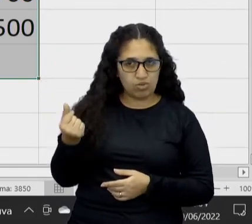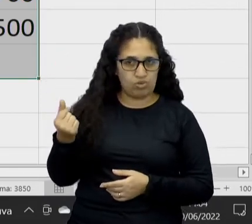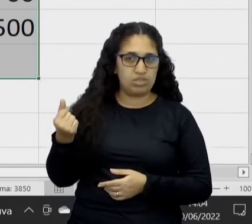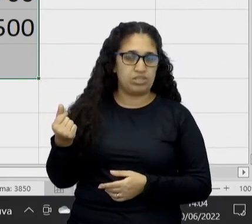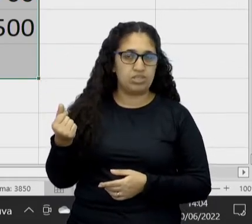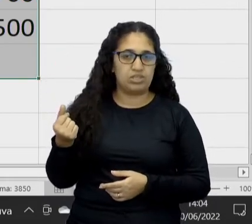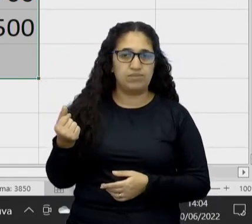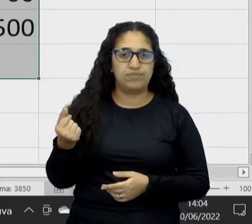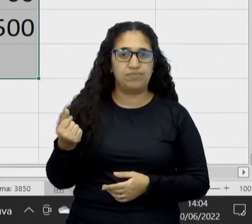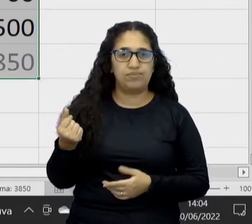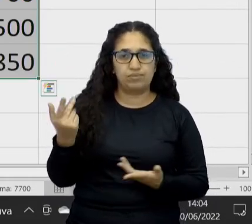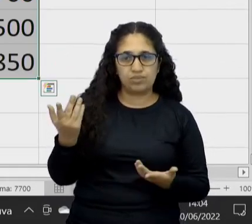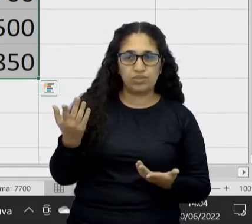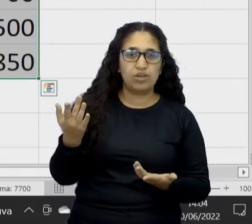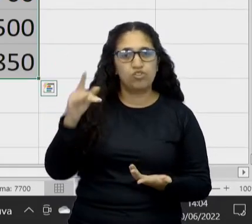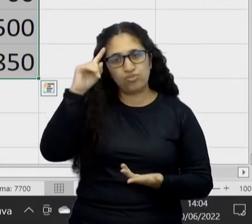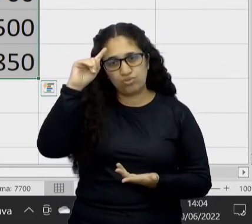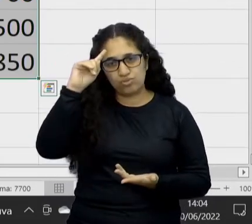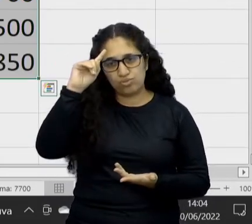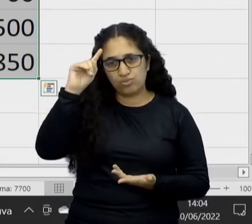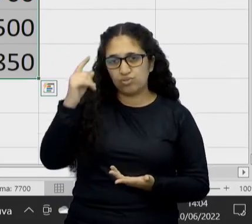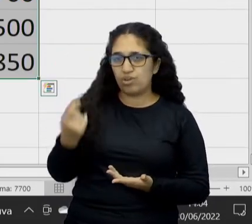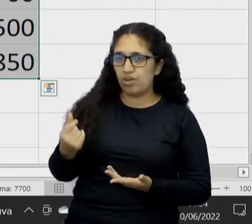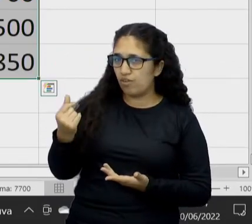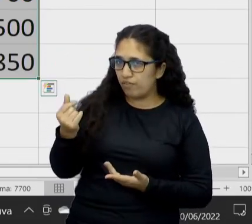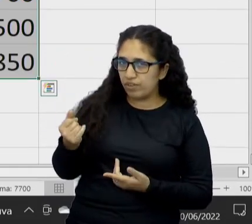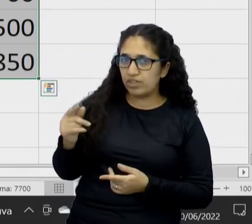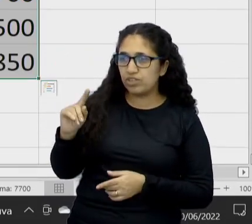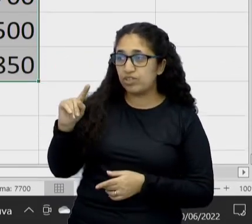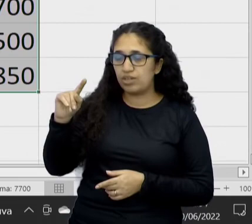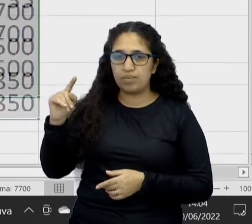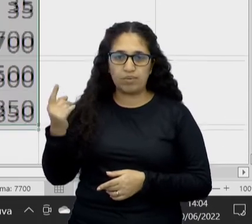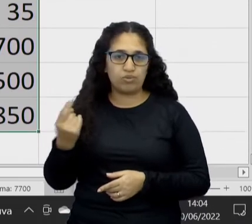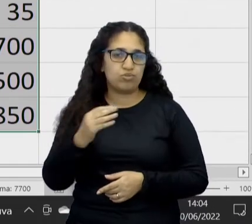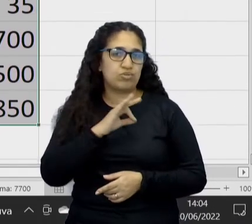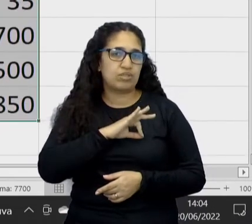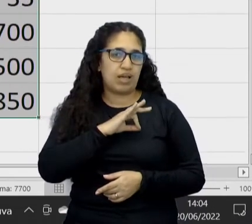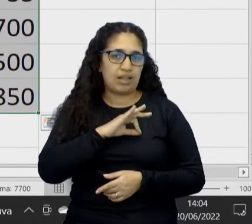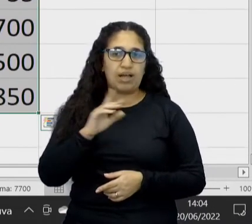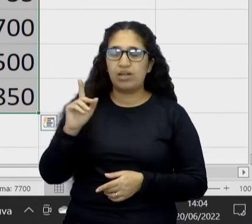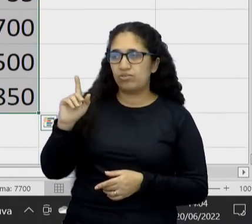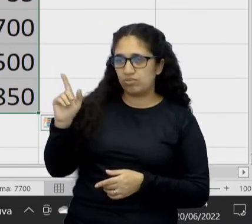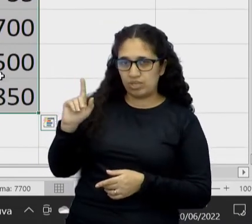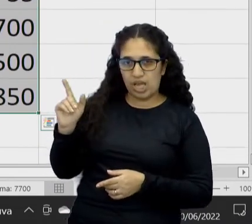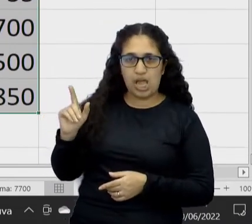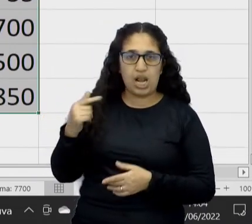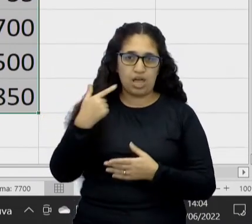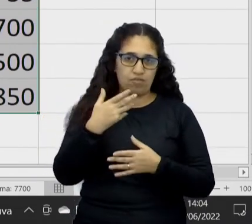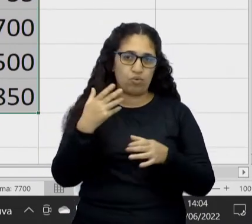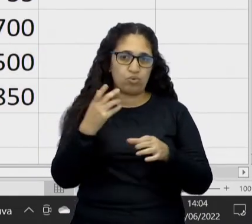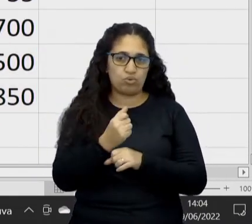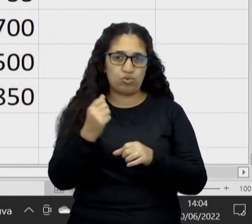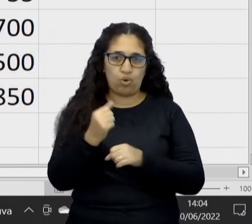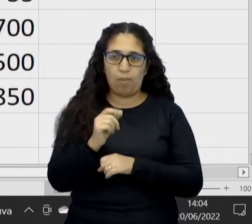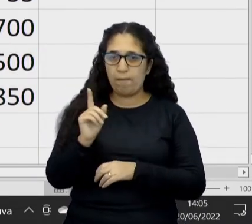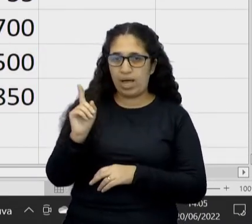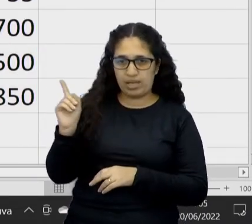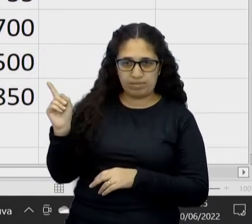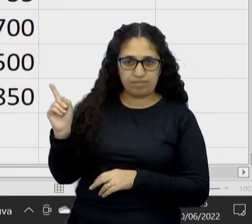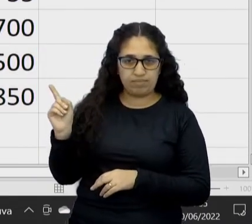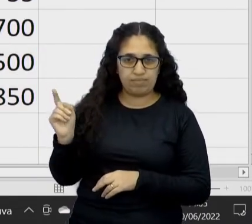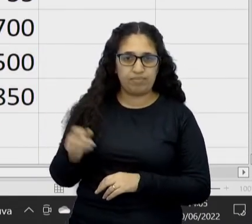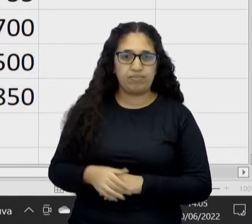diários. E depois a gente vai colocar quanto a professora recebe. Então, eu vou colocar esses custos diários aqui, aqui o total.